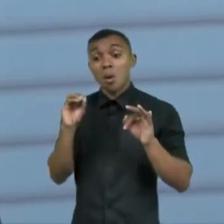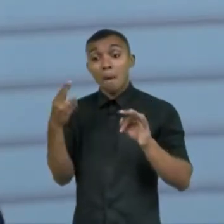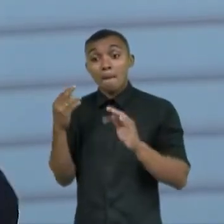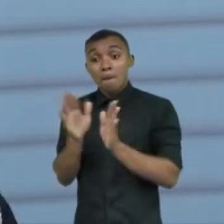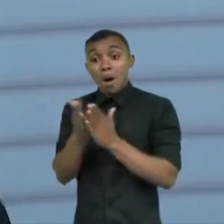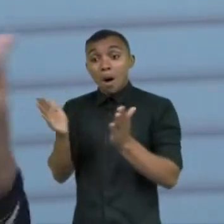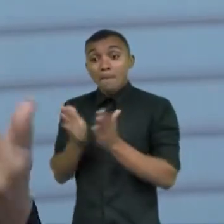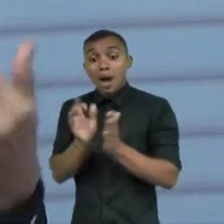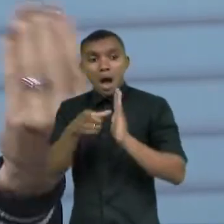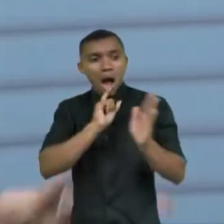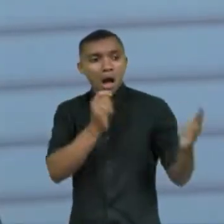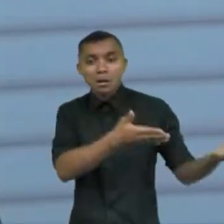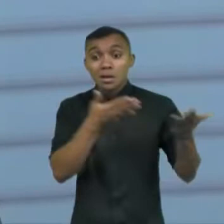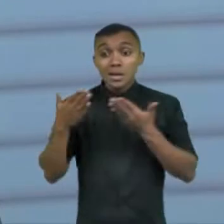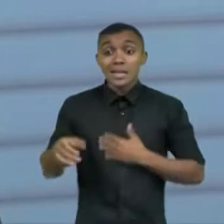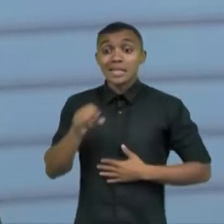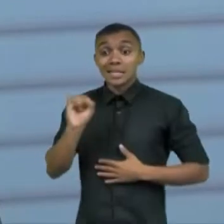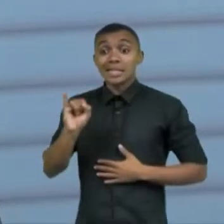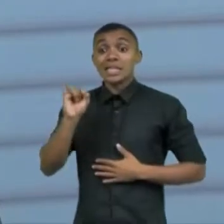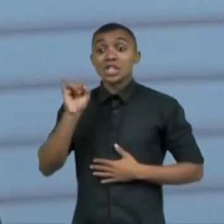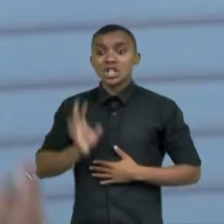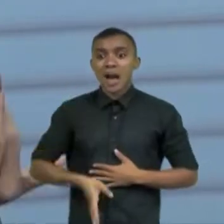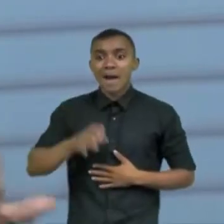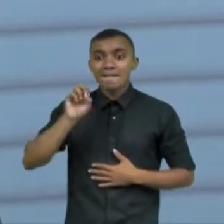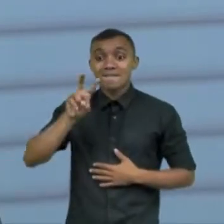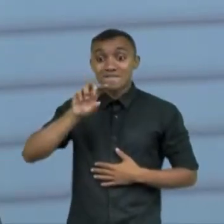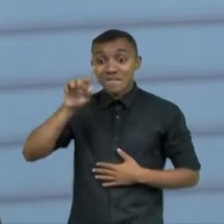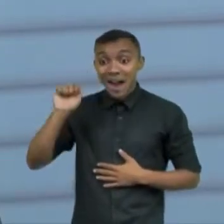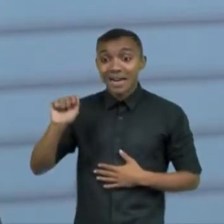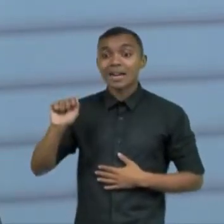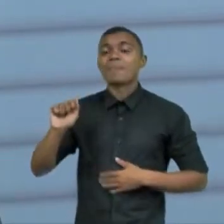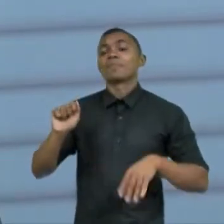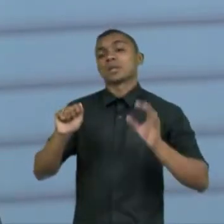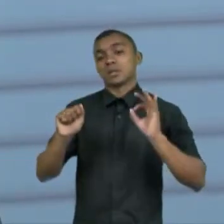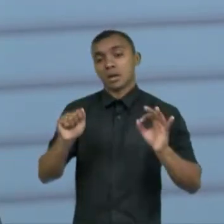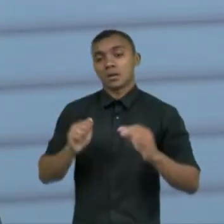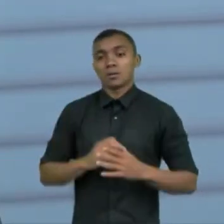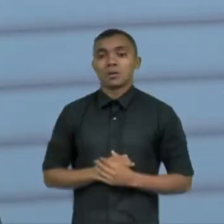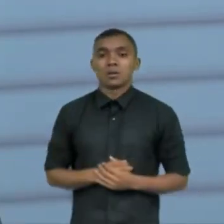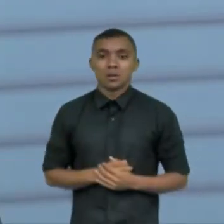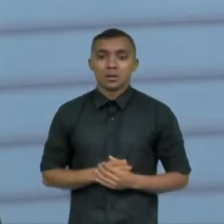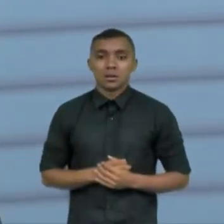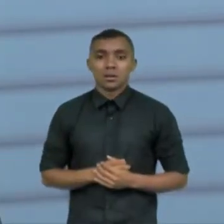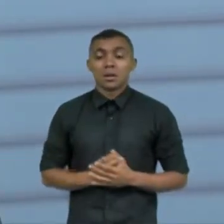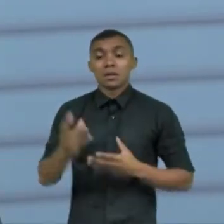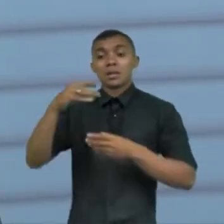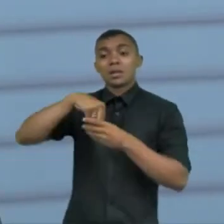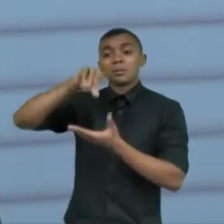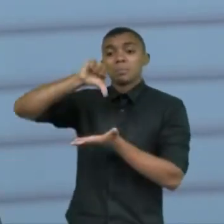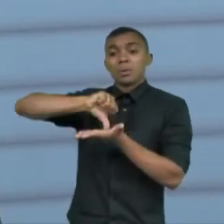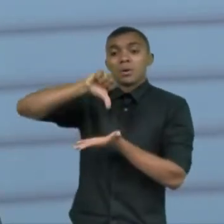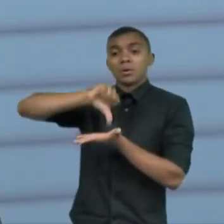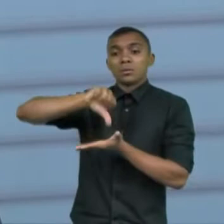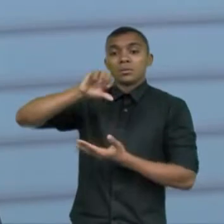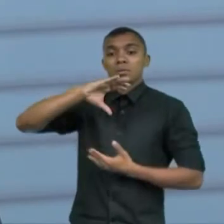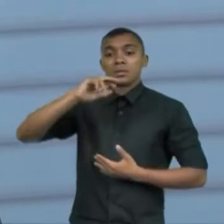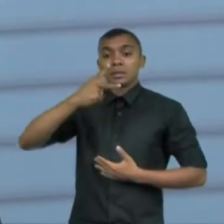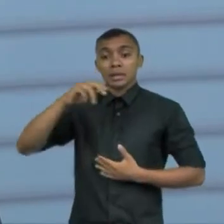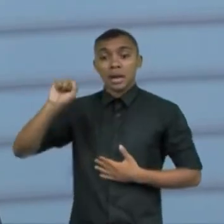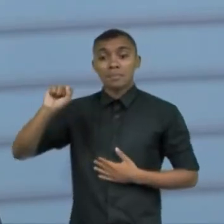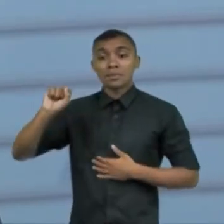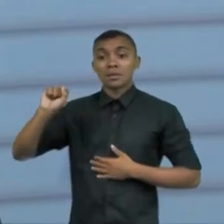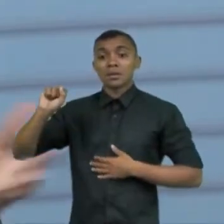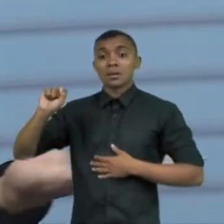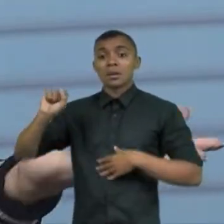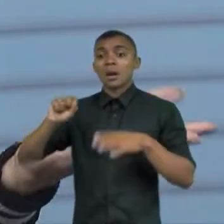atendidos quando tem vaga ainda no CAPES o Centro de Atendimento